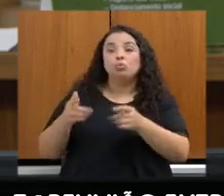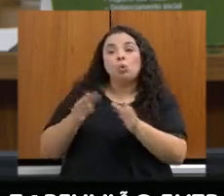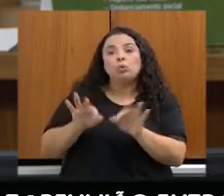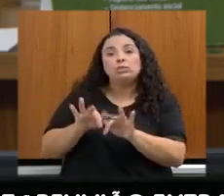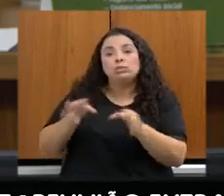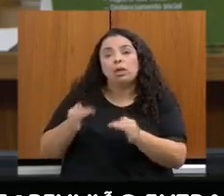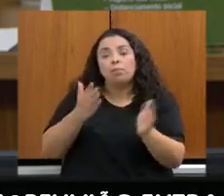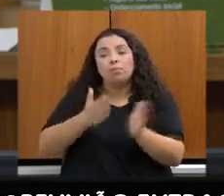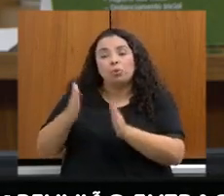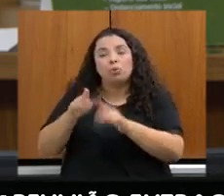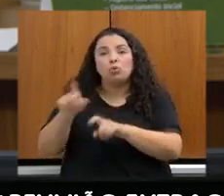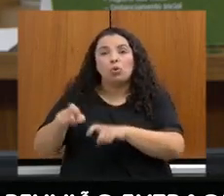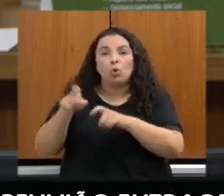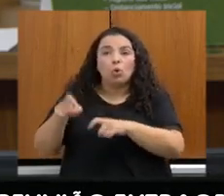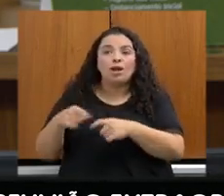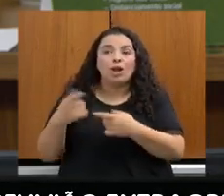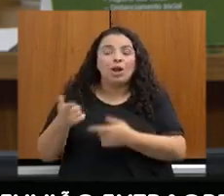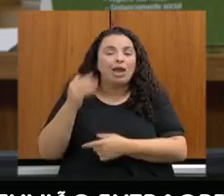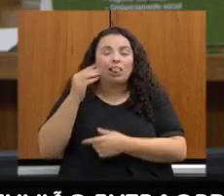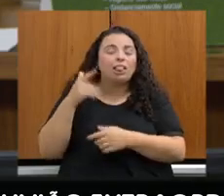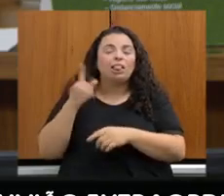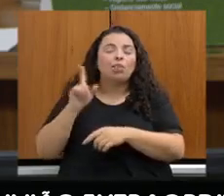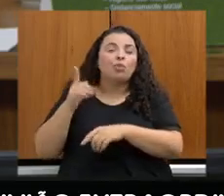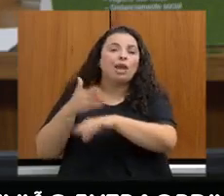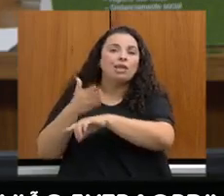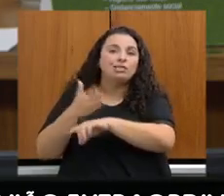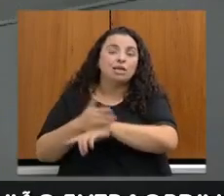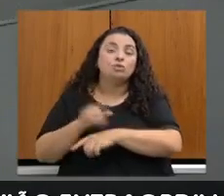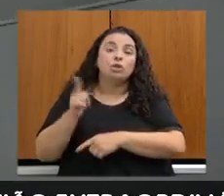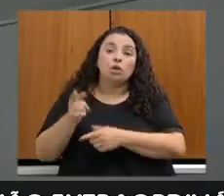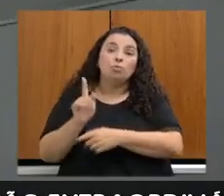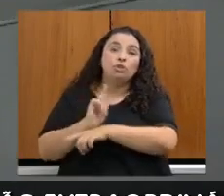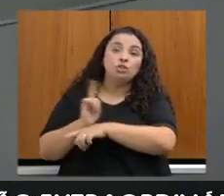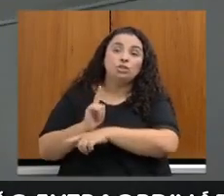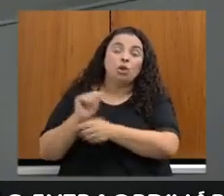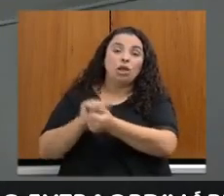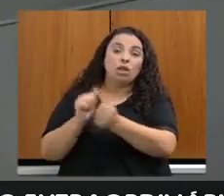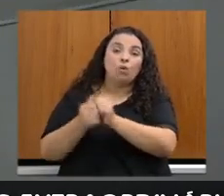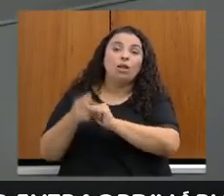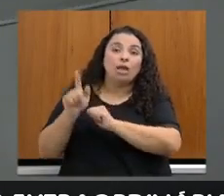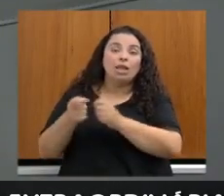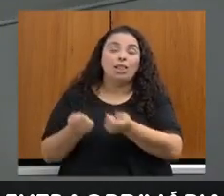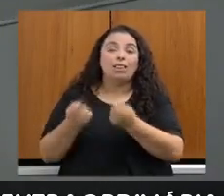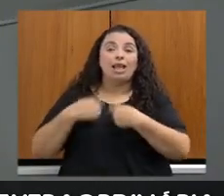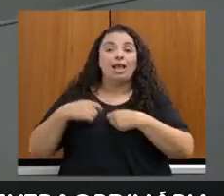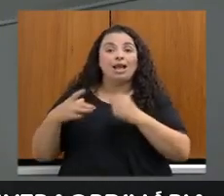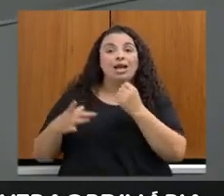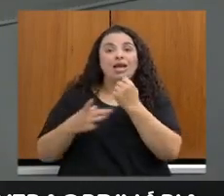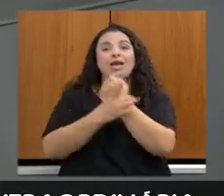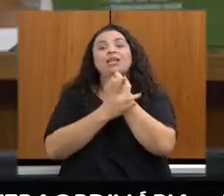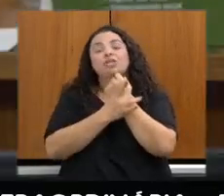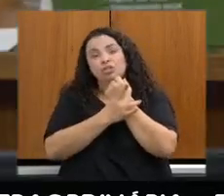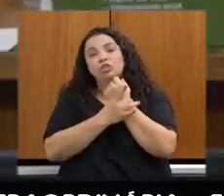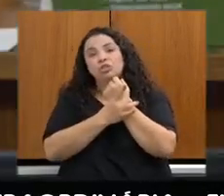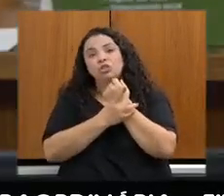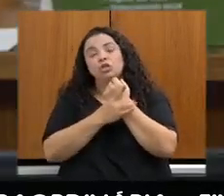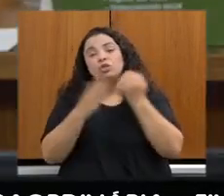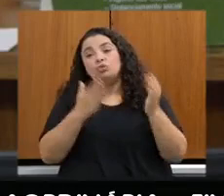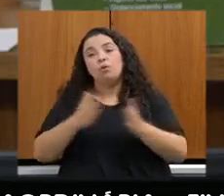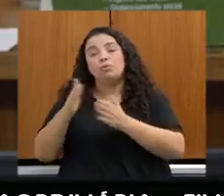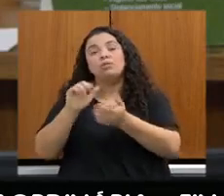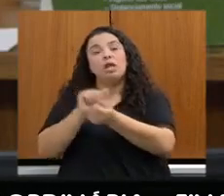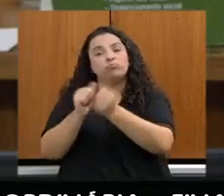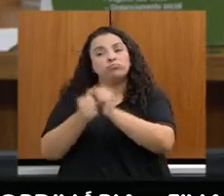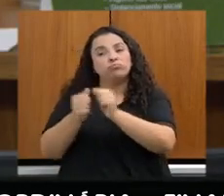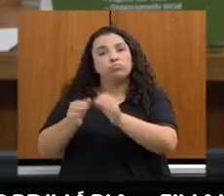de vista ambiental significa gestão adequada do ponto de vista de produtividade, também nós sabemos disso. mais água do que o necessário perde produção e